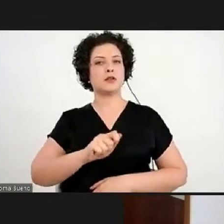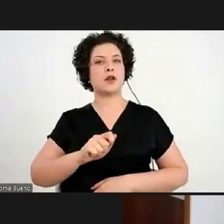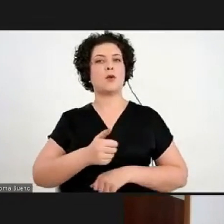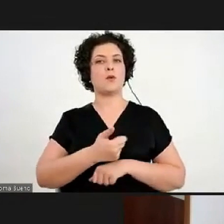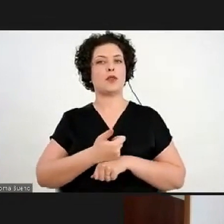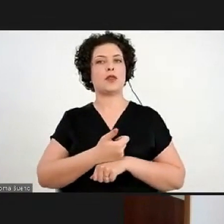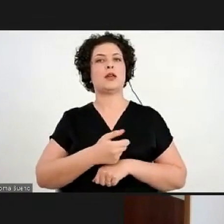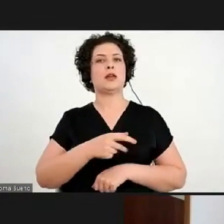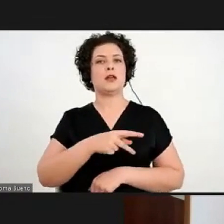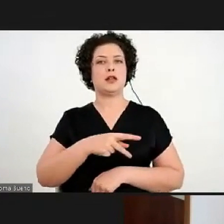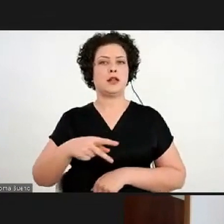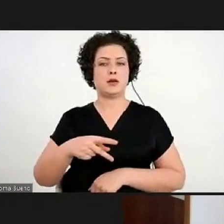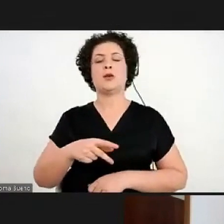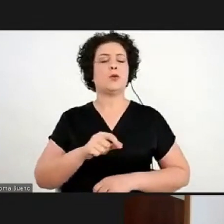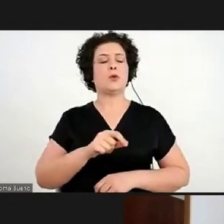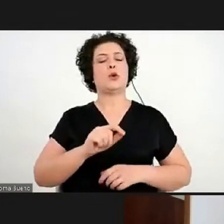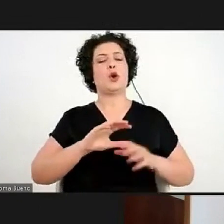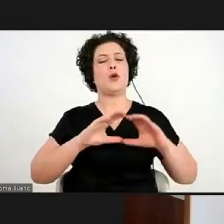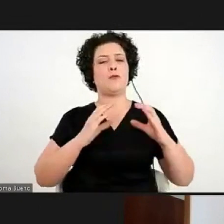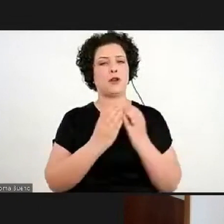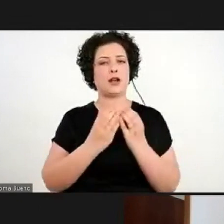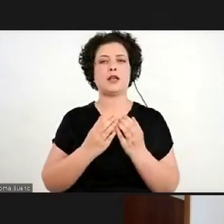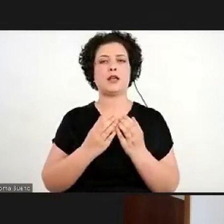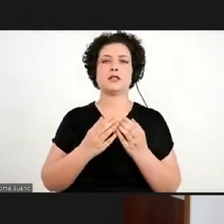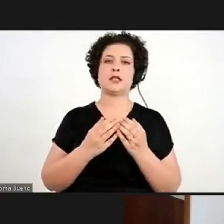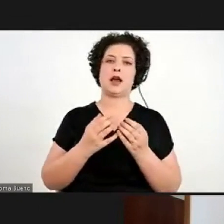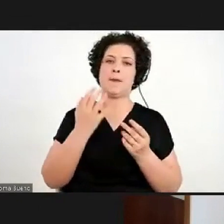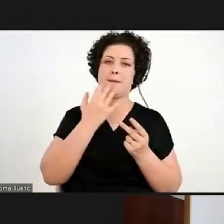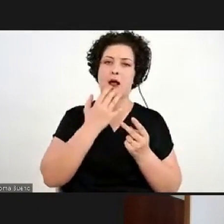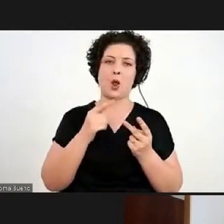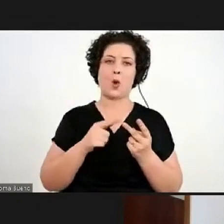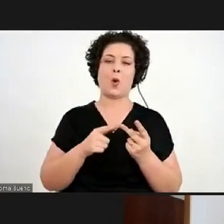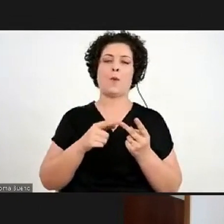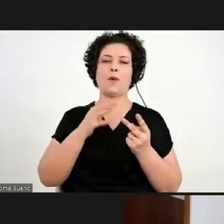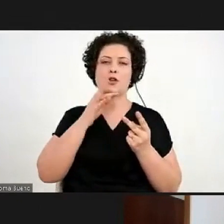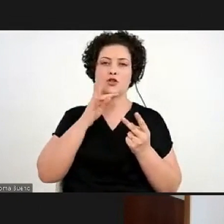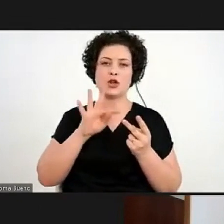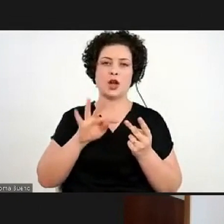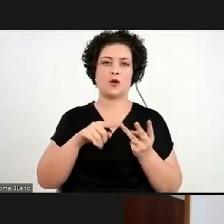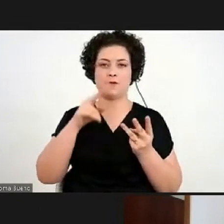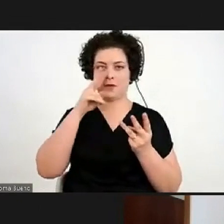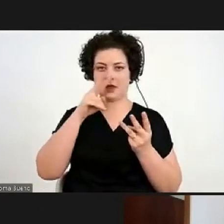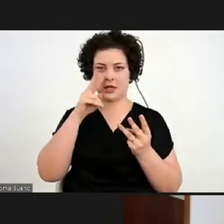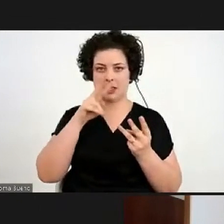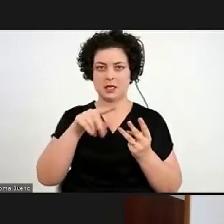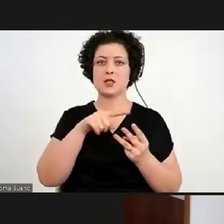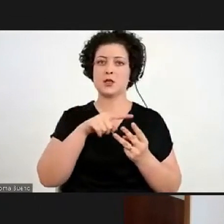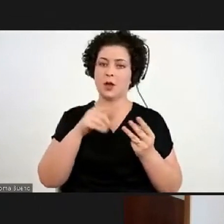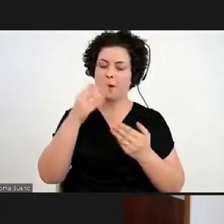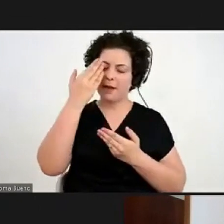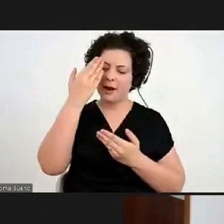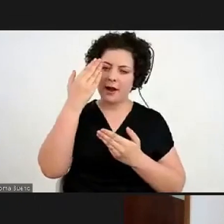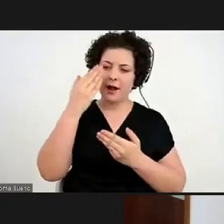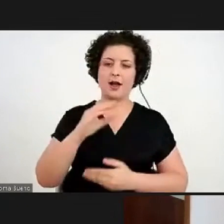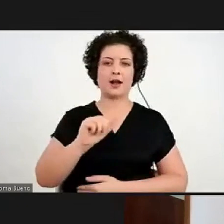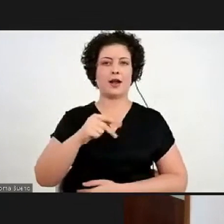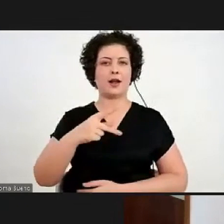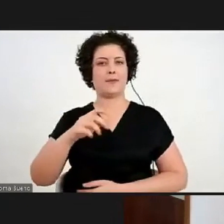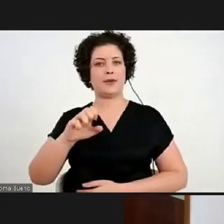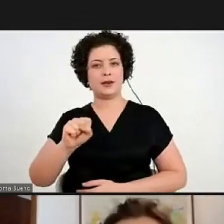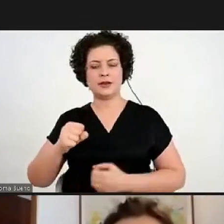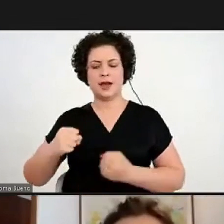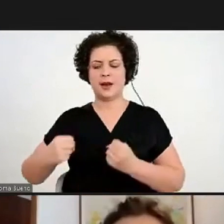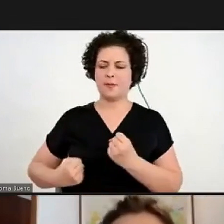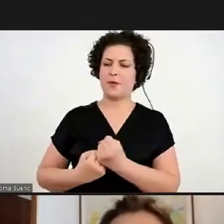Paloma Bueno, o Tiago Coimbra e o Vinícius Nascimento, reitero o importante apoio da Capes e, em